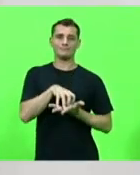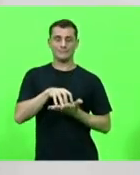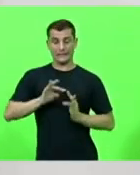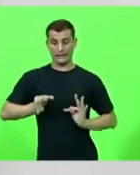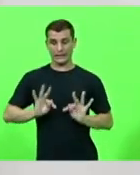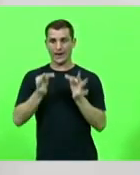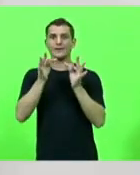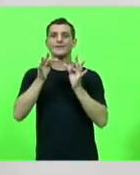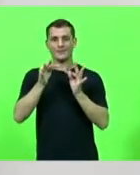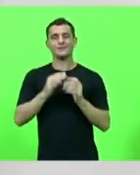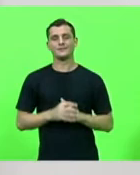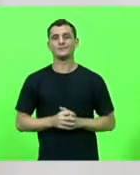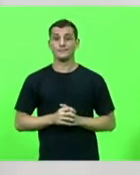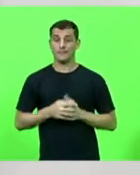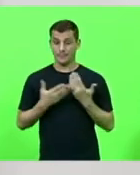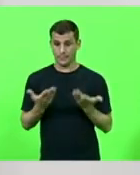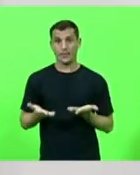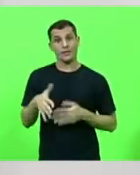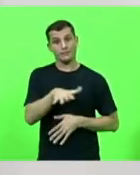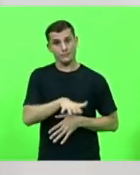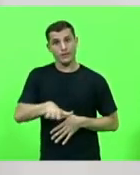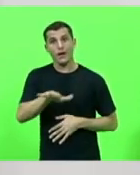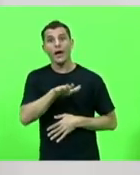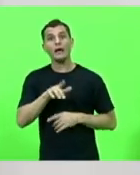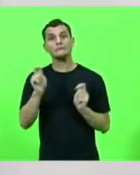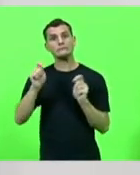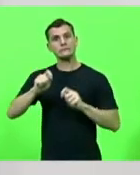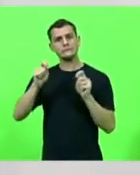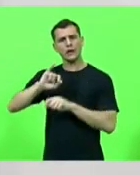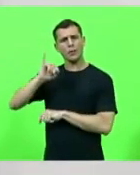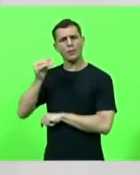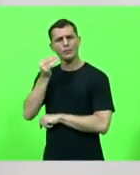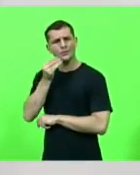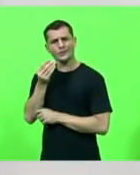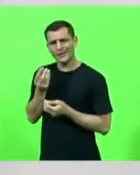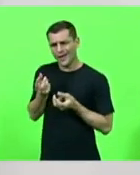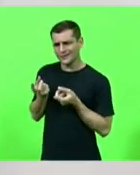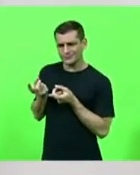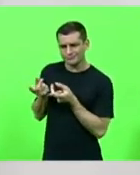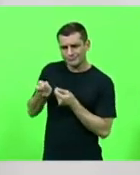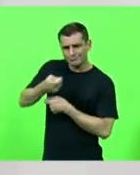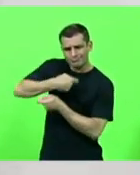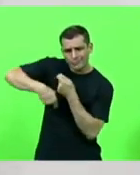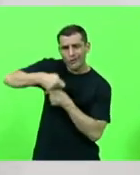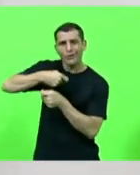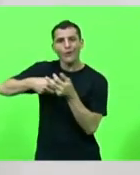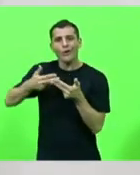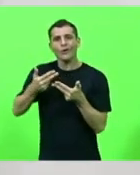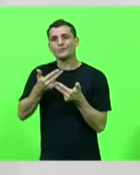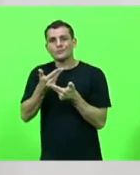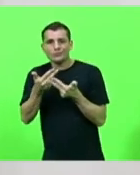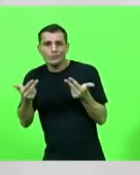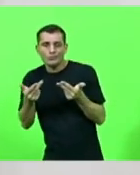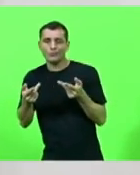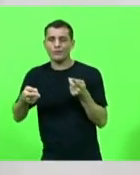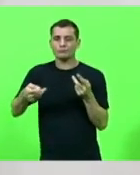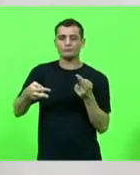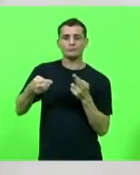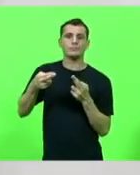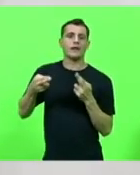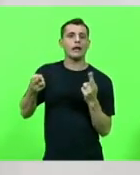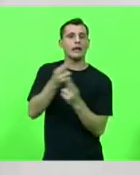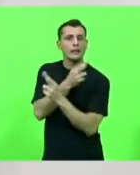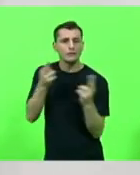propiciar um ambiente que visa oportunidades de negócios e relacionamento com a empresa do setor da defesa nacional e